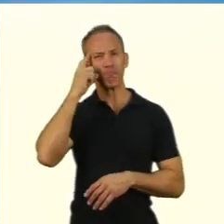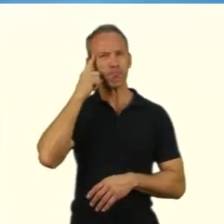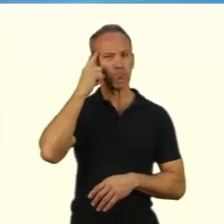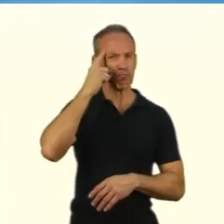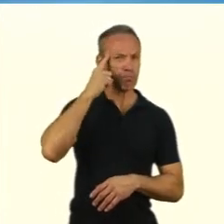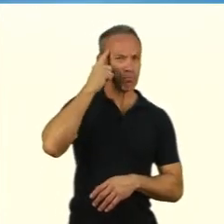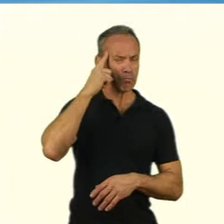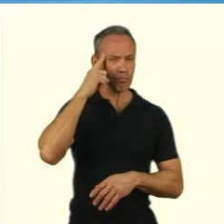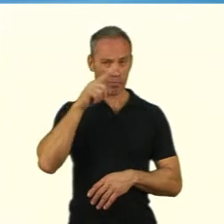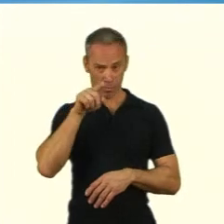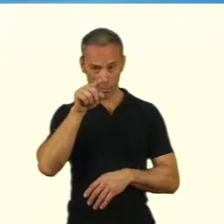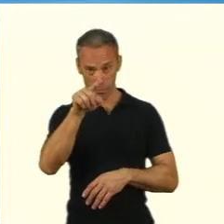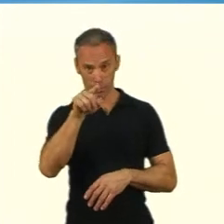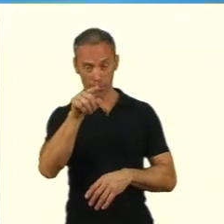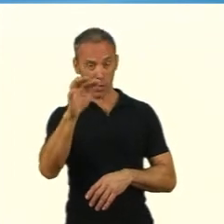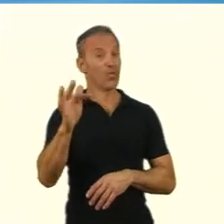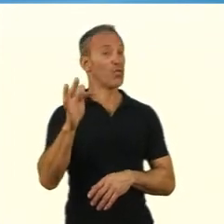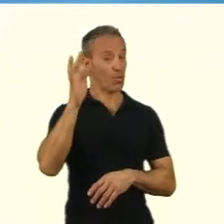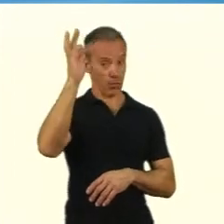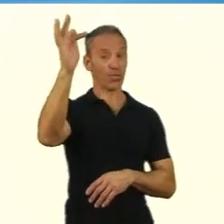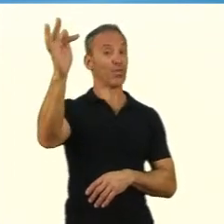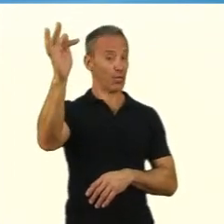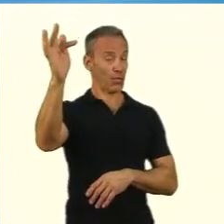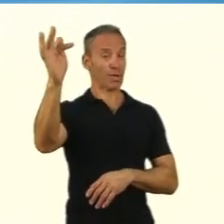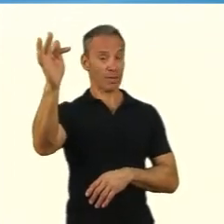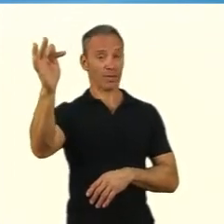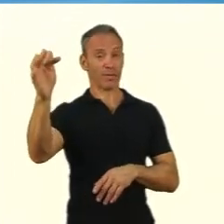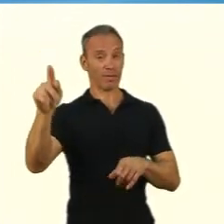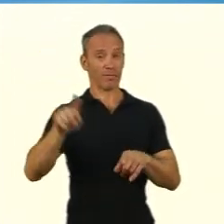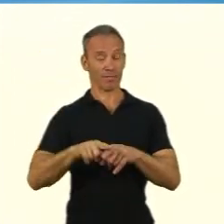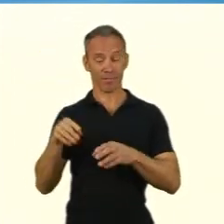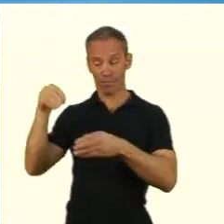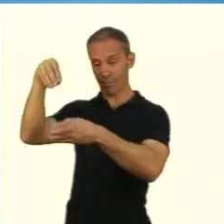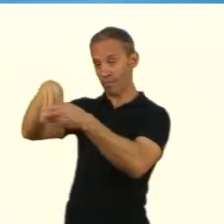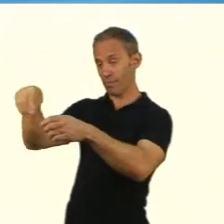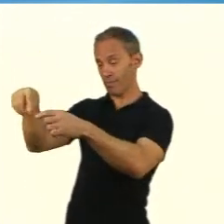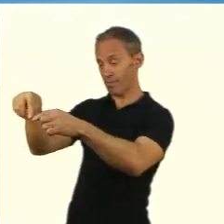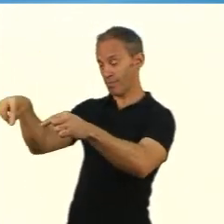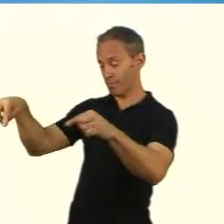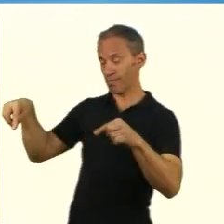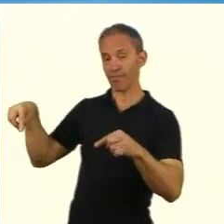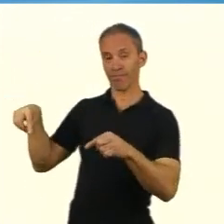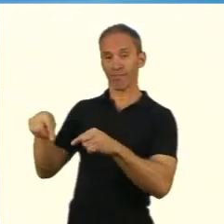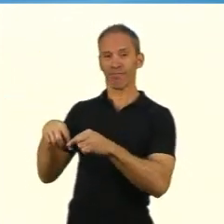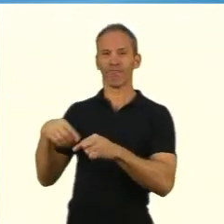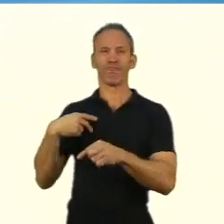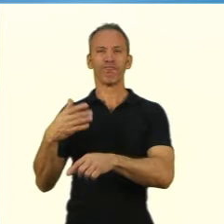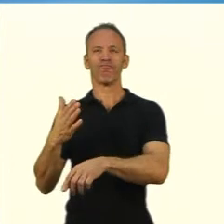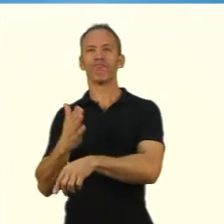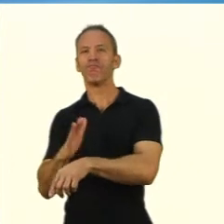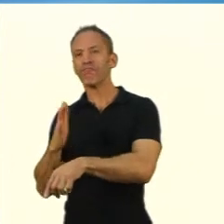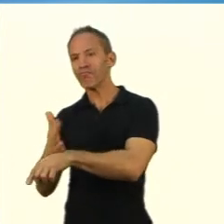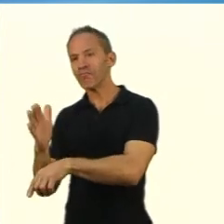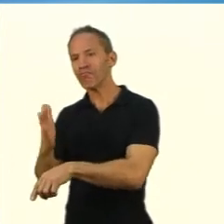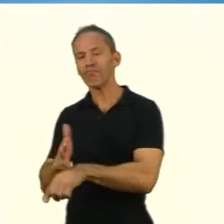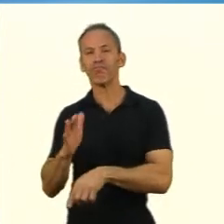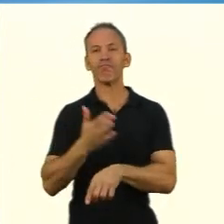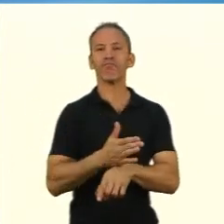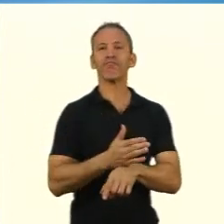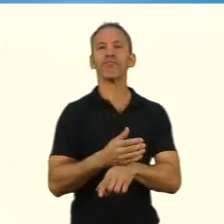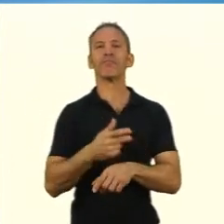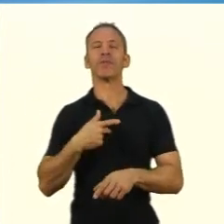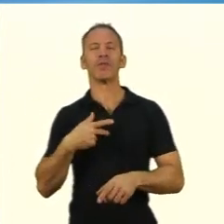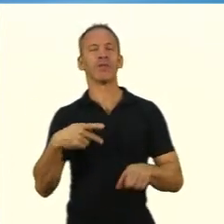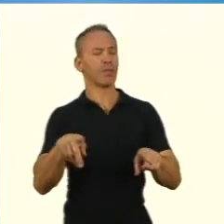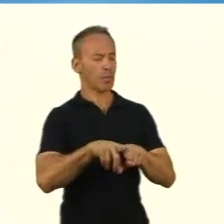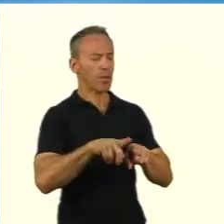instigação inicial, um incômodo. Se eu sou professor, por exemplo, professor não tem nenhum incômodo em sala de aula,